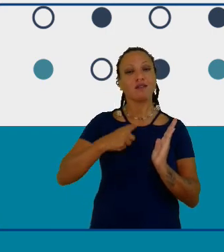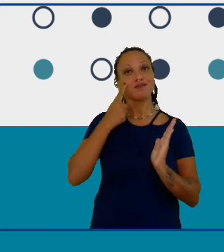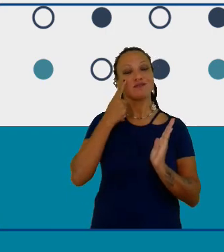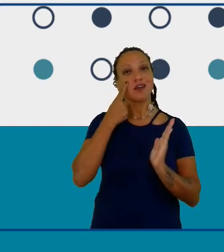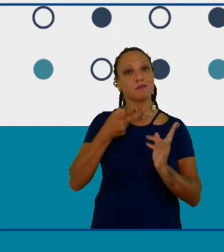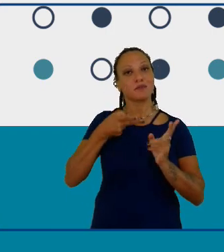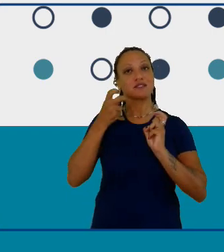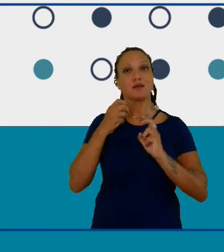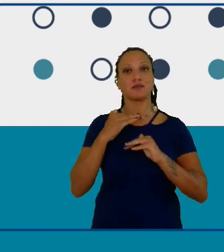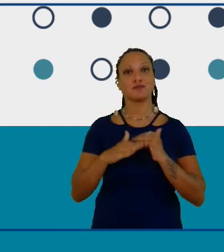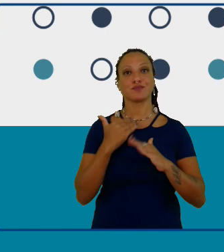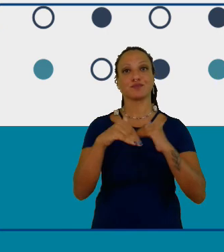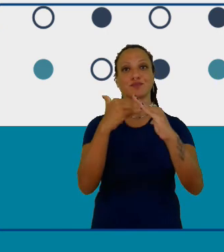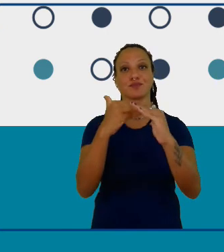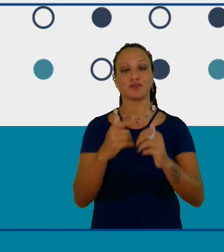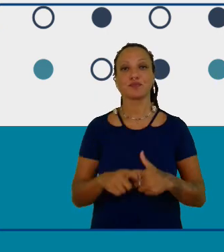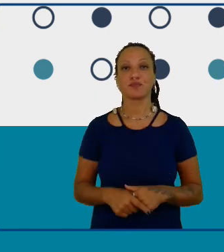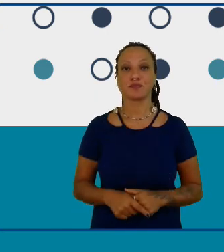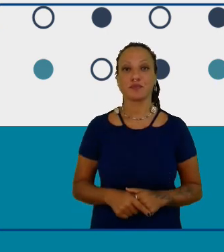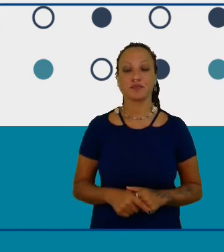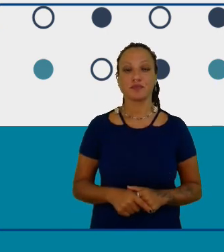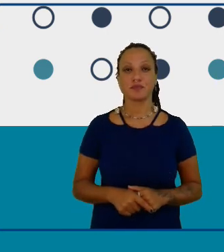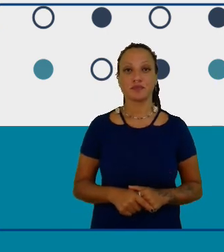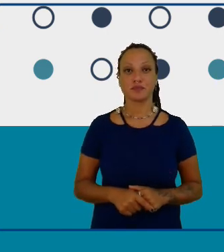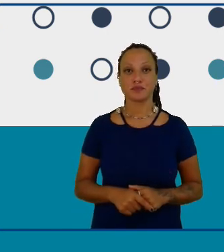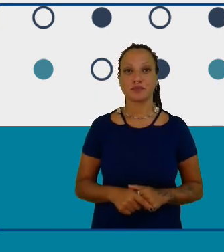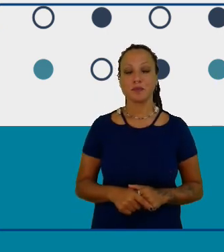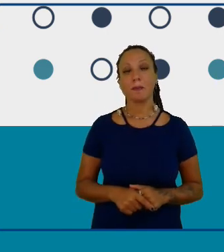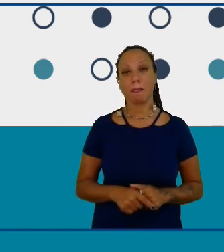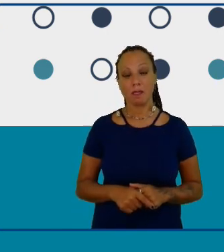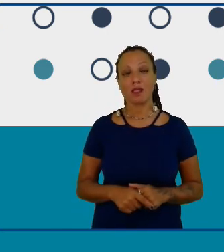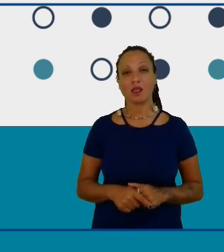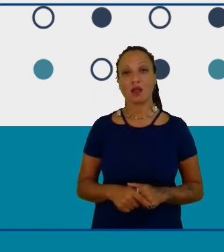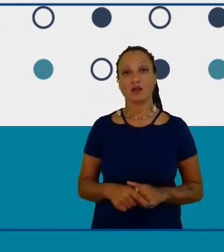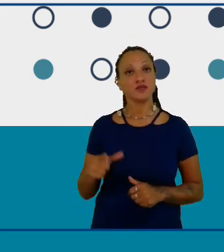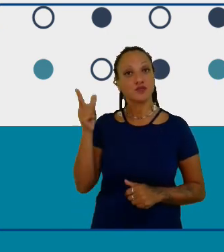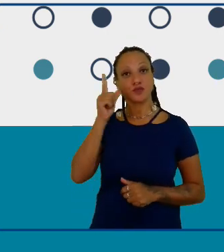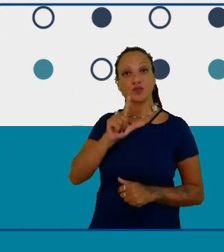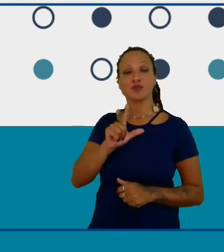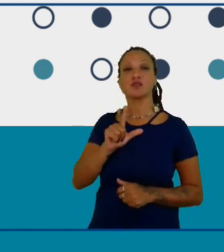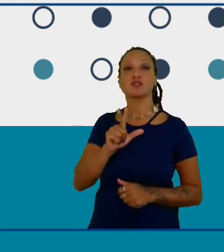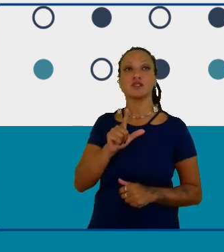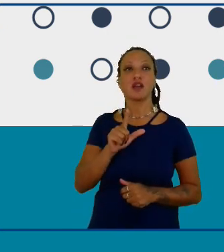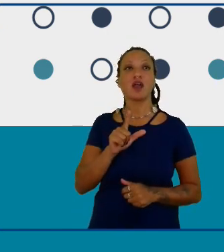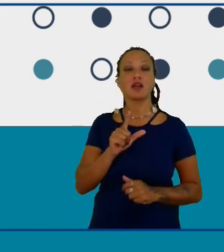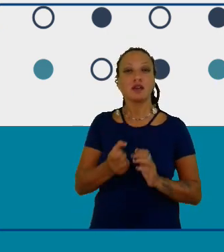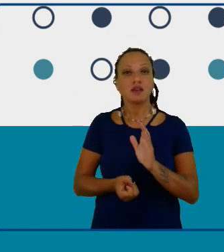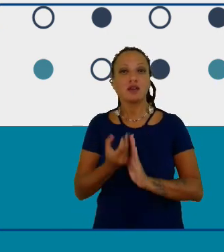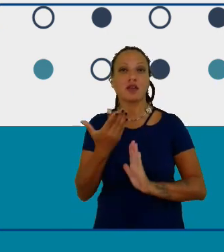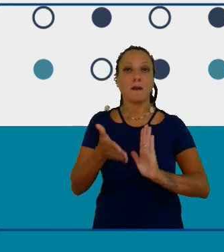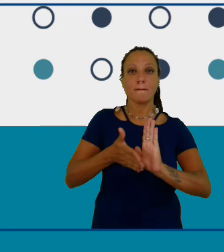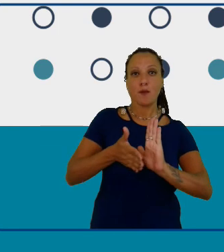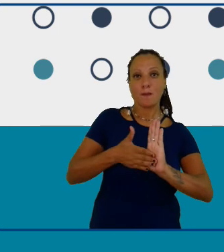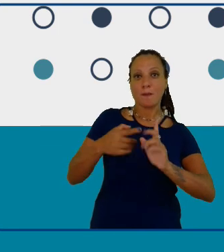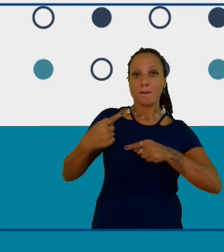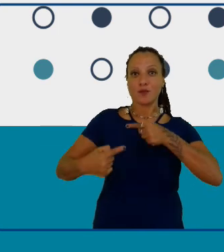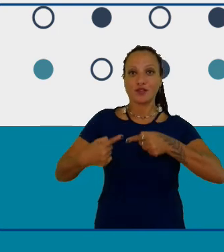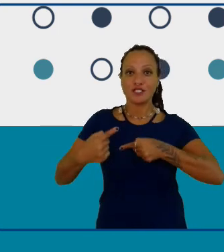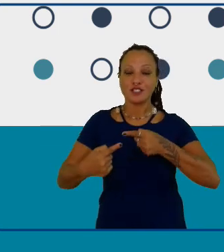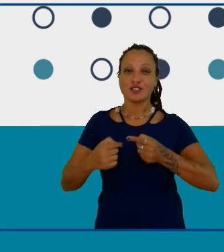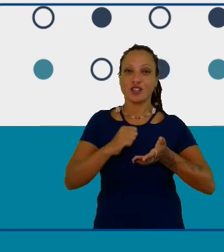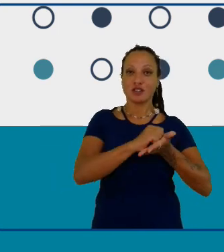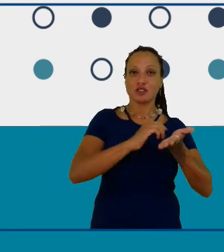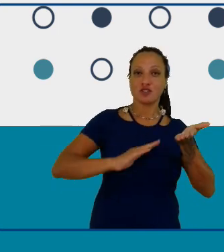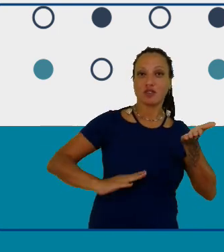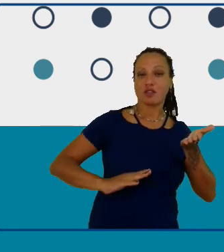por aí vai pra gente poder ter políticas públicas e atividades em educação